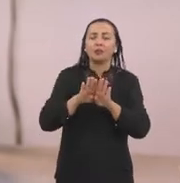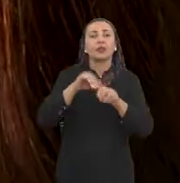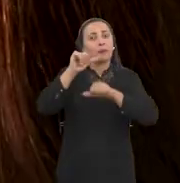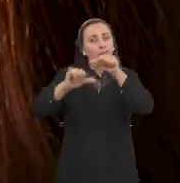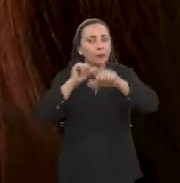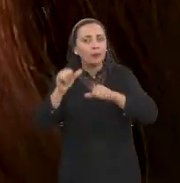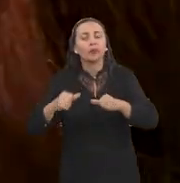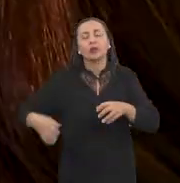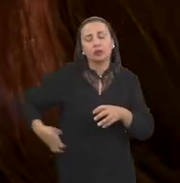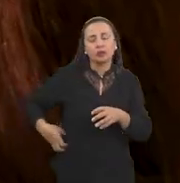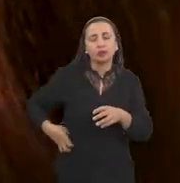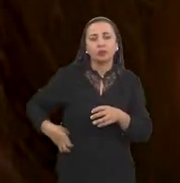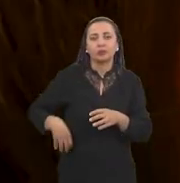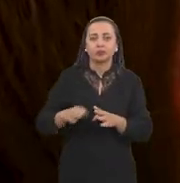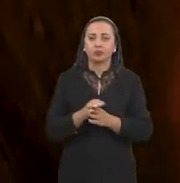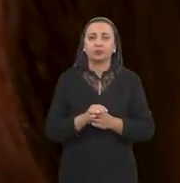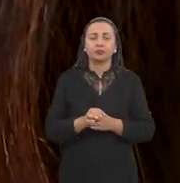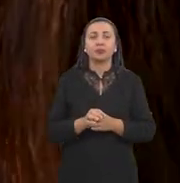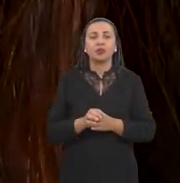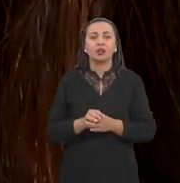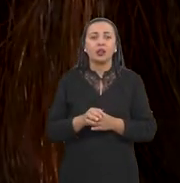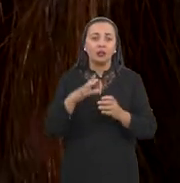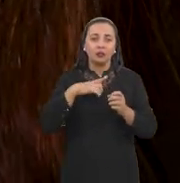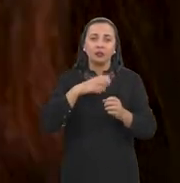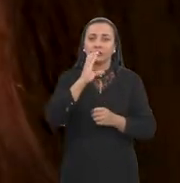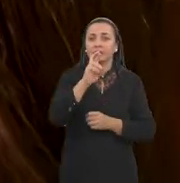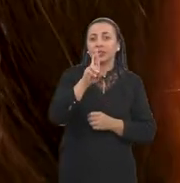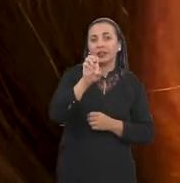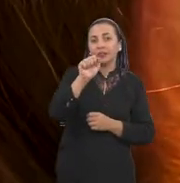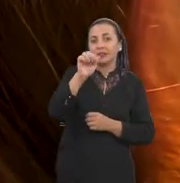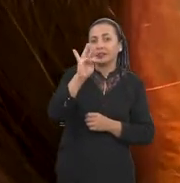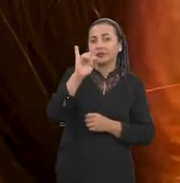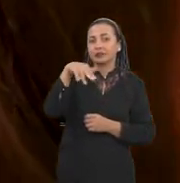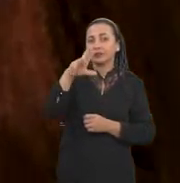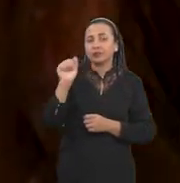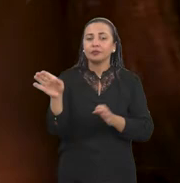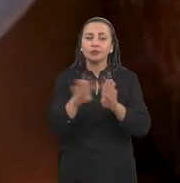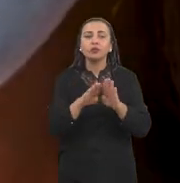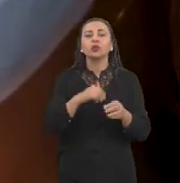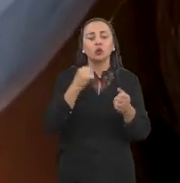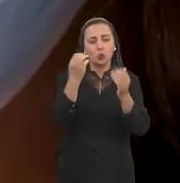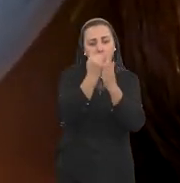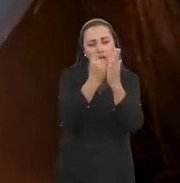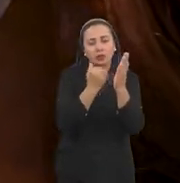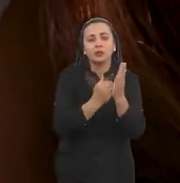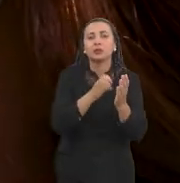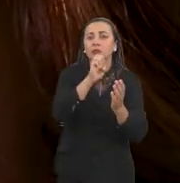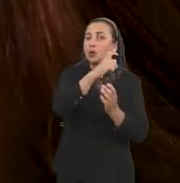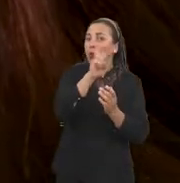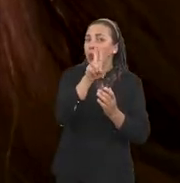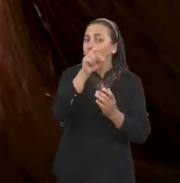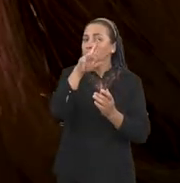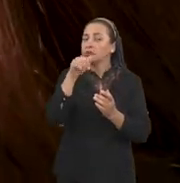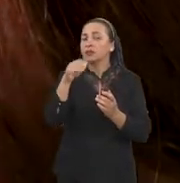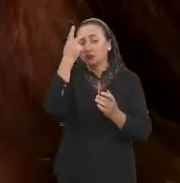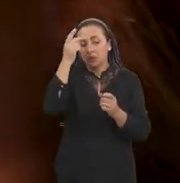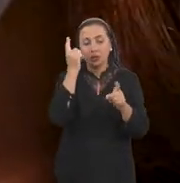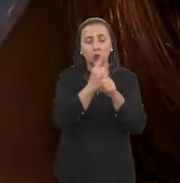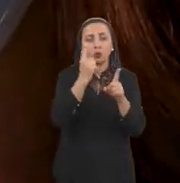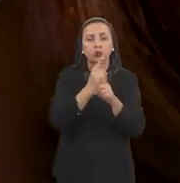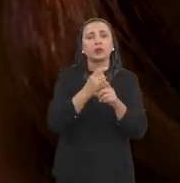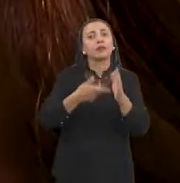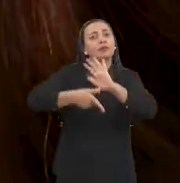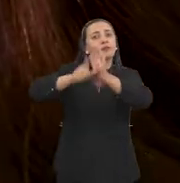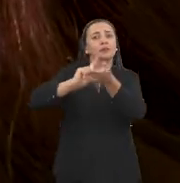alteração da função renal. Um uréio, uma creatinina no exame de sangue, um sumário de urina, para que a gente possa detectar precocemente